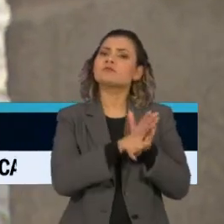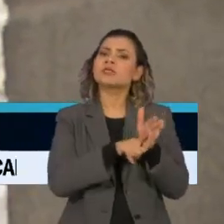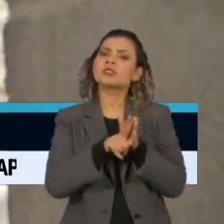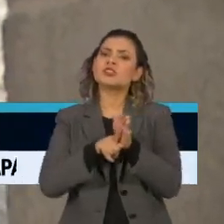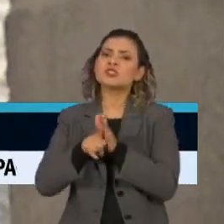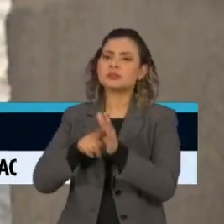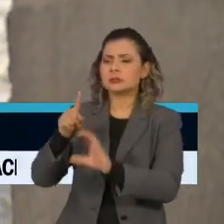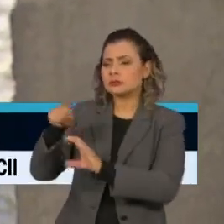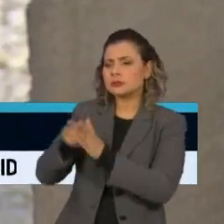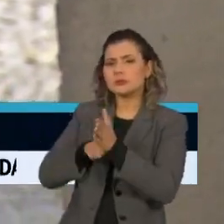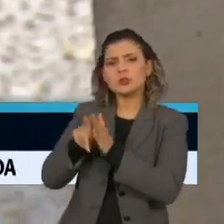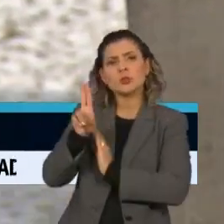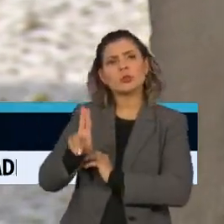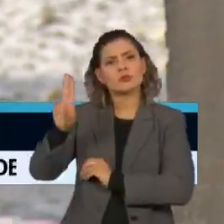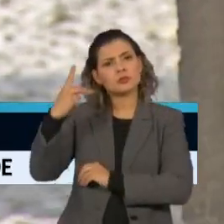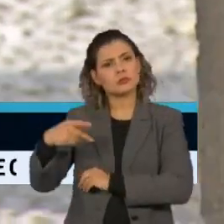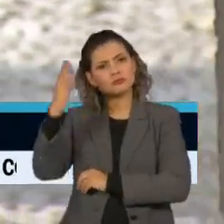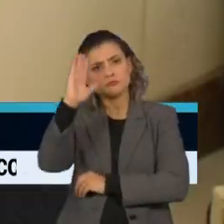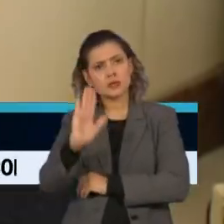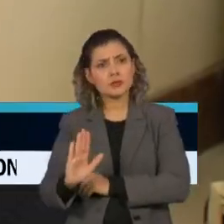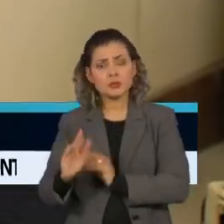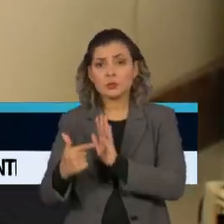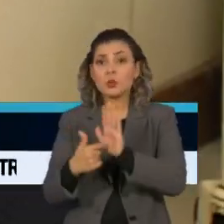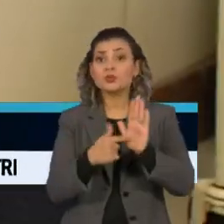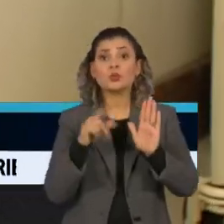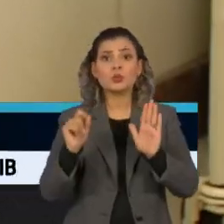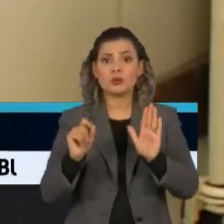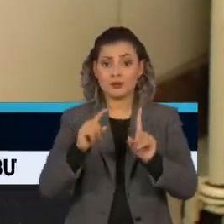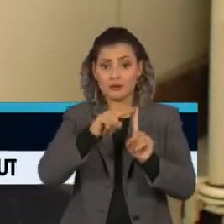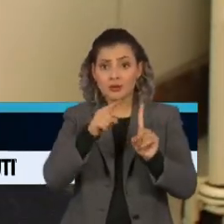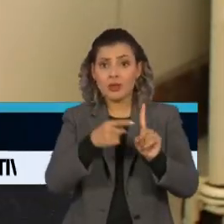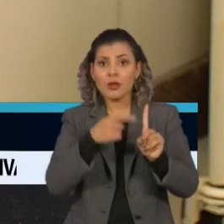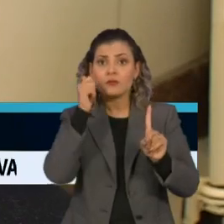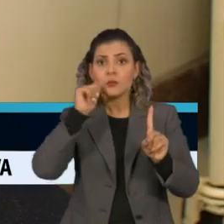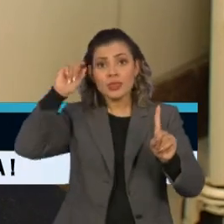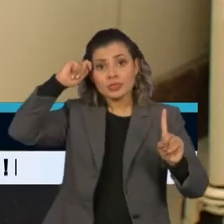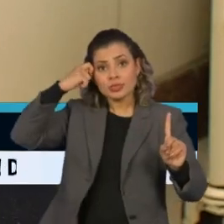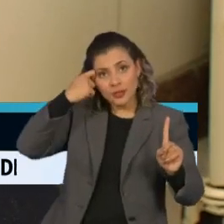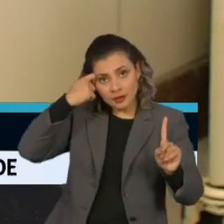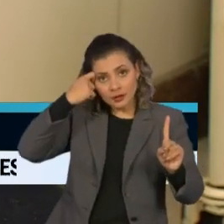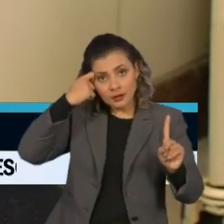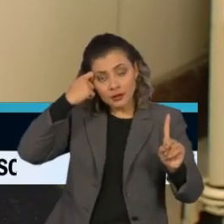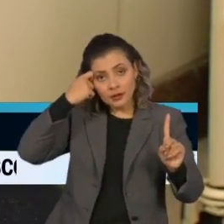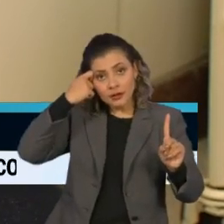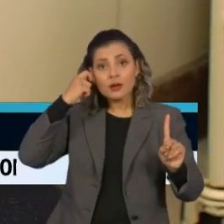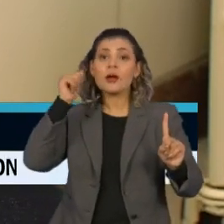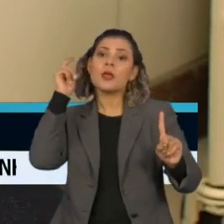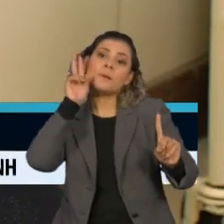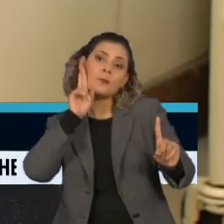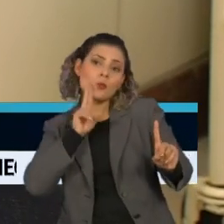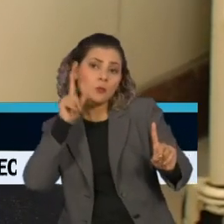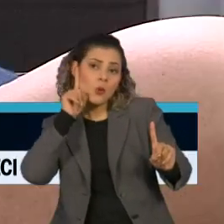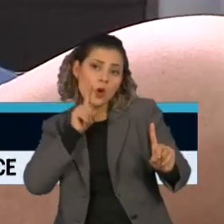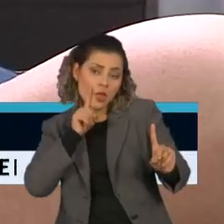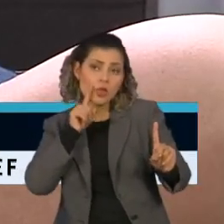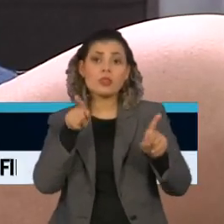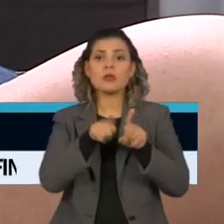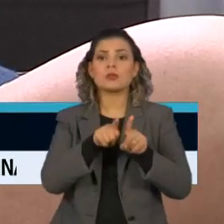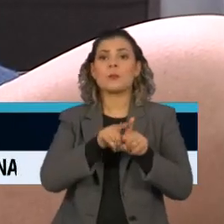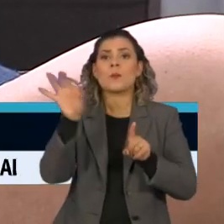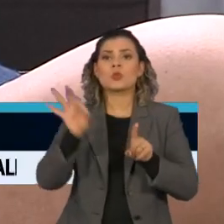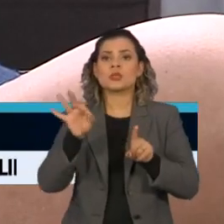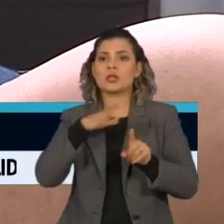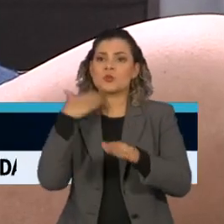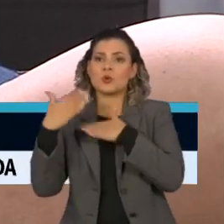por cientistas de universidades brasileiras mostrou que gestantes pretas têm quase o dobro de chances de morrer em relação às